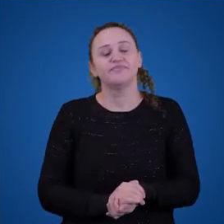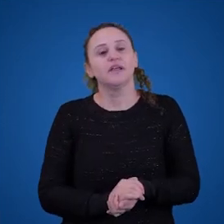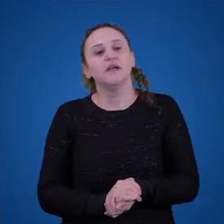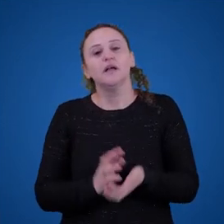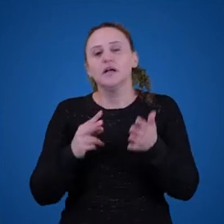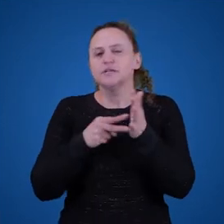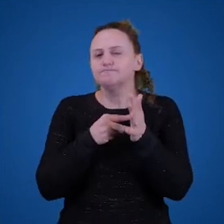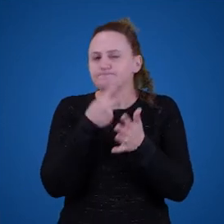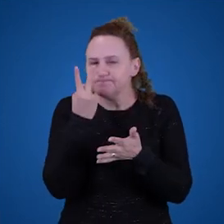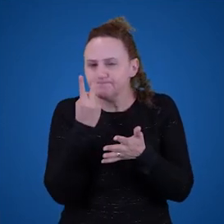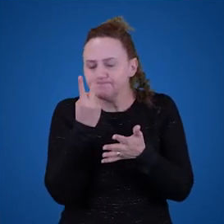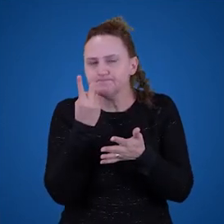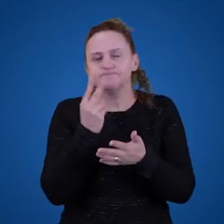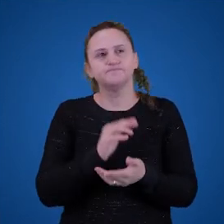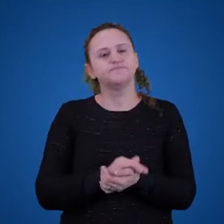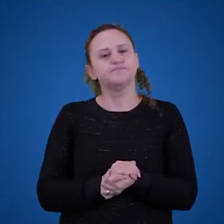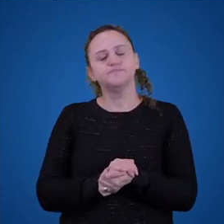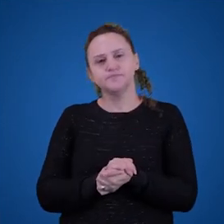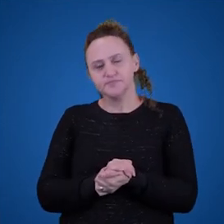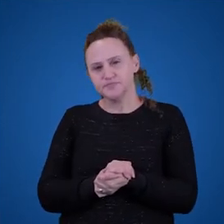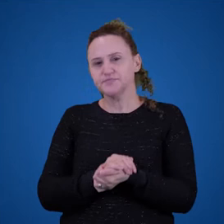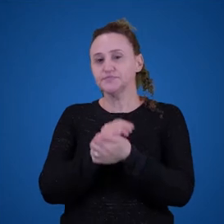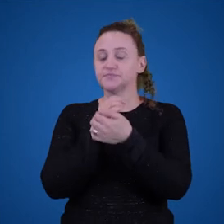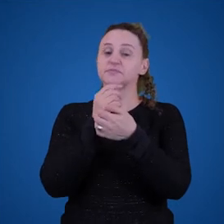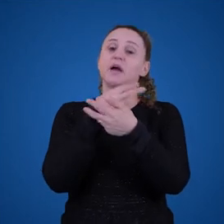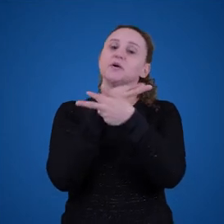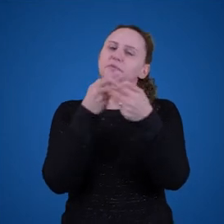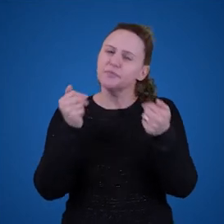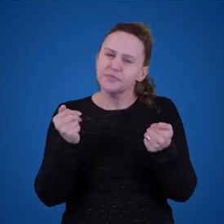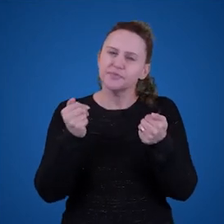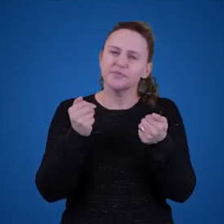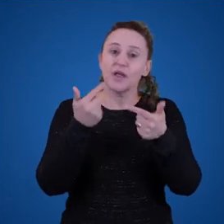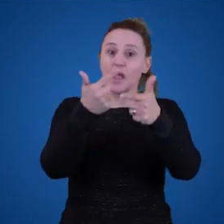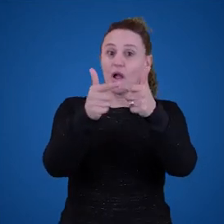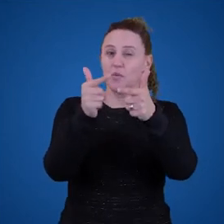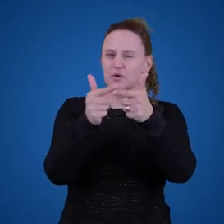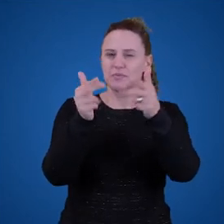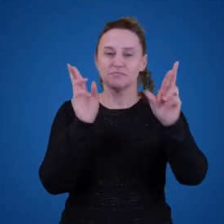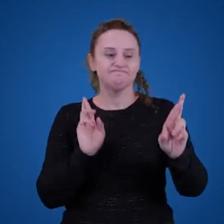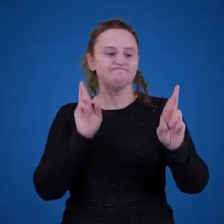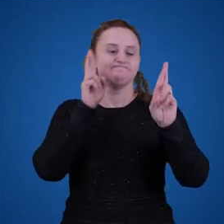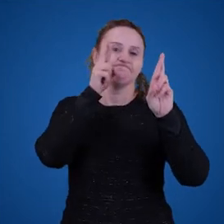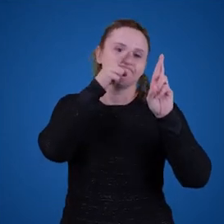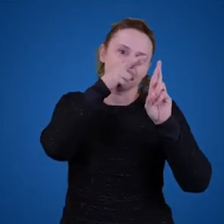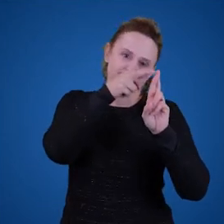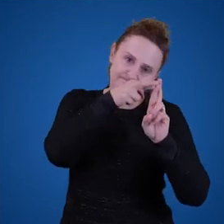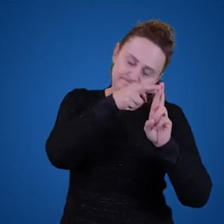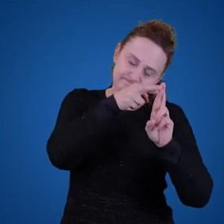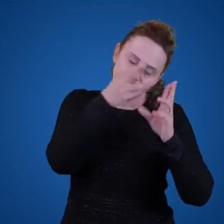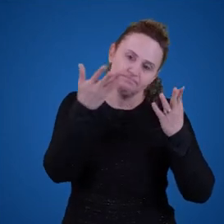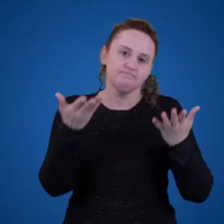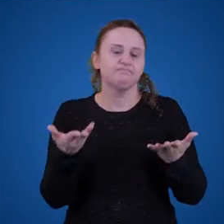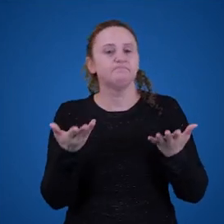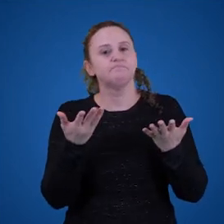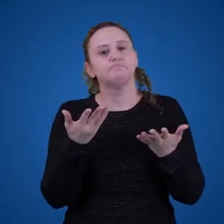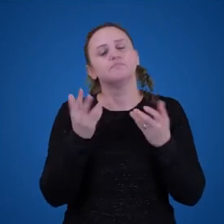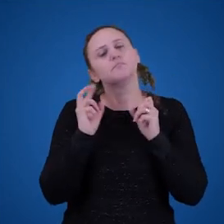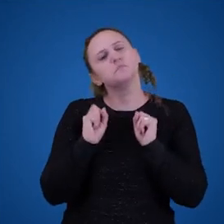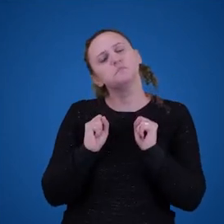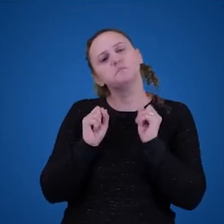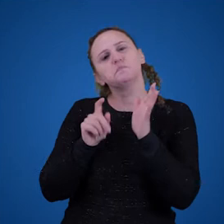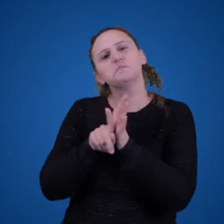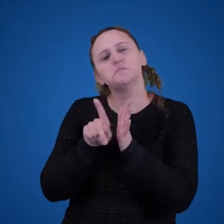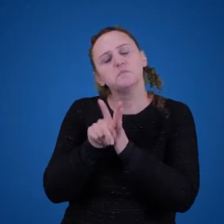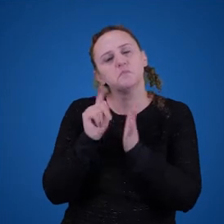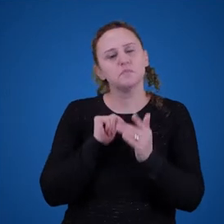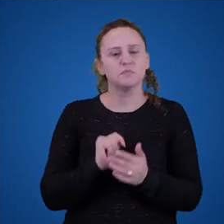que a linguagem tem e que ela expressa é o problema da referência. Então, a gente pode se perguntar